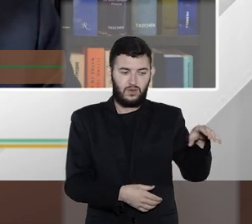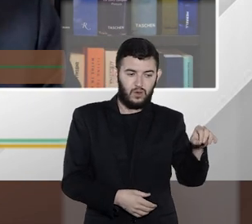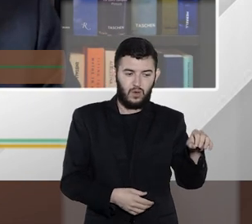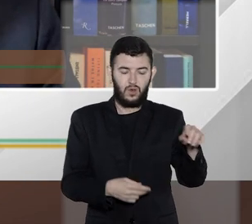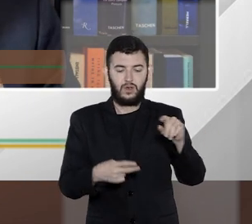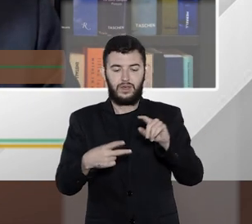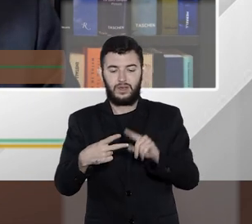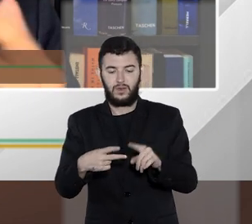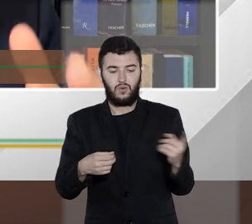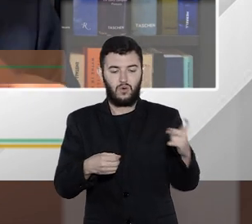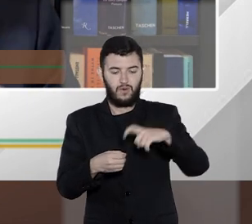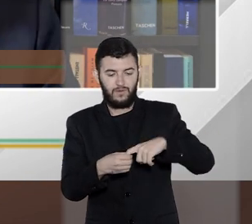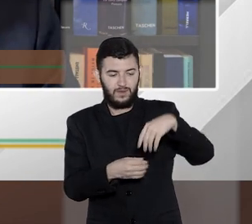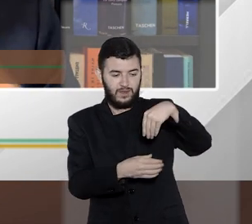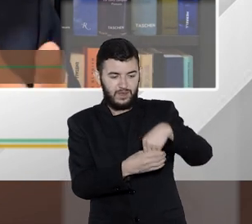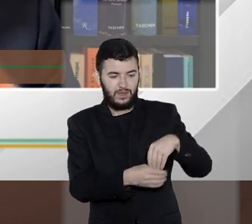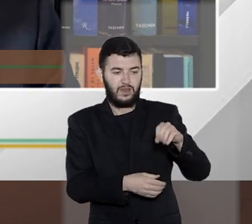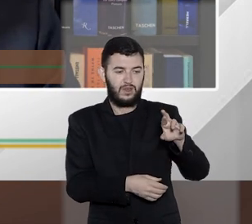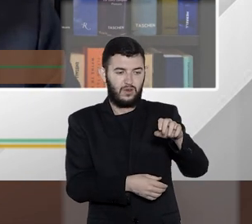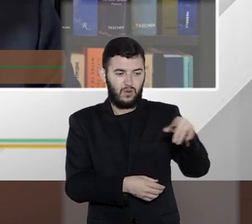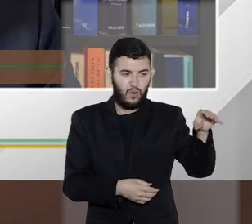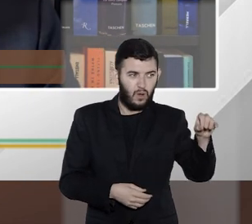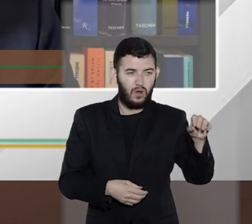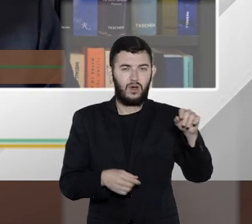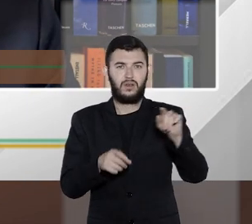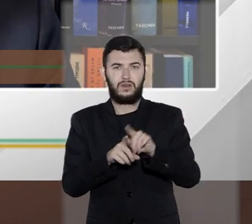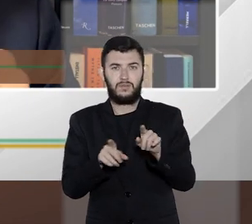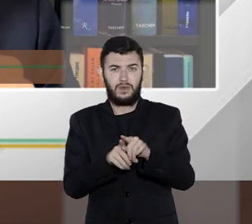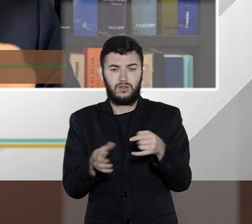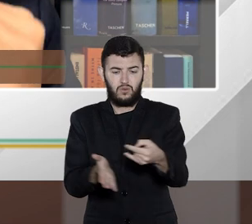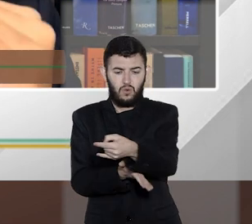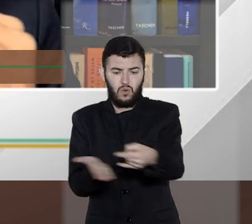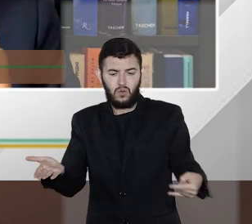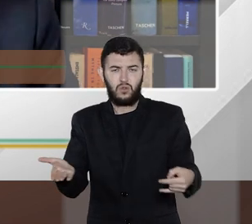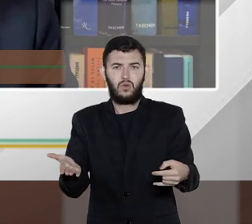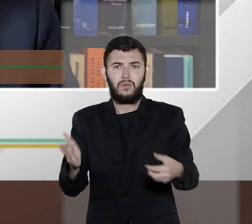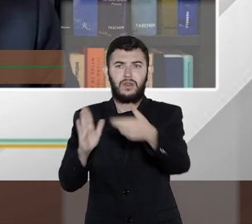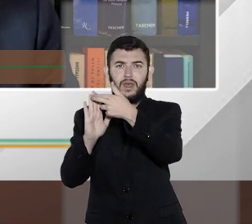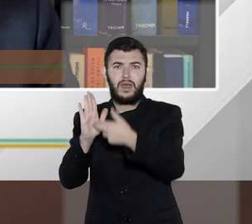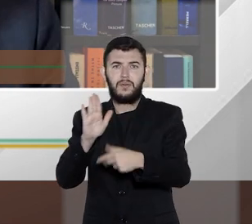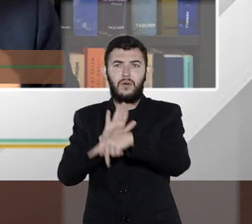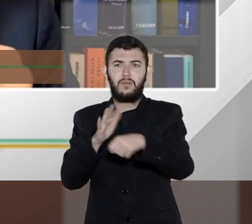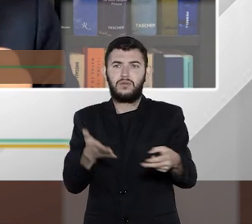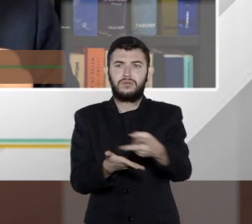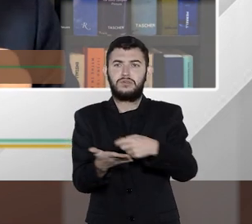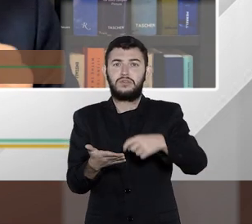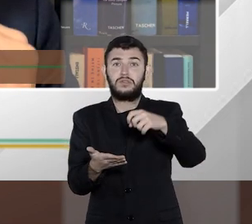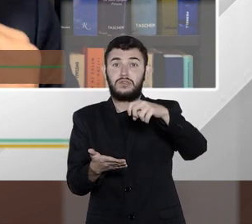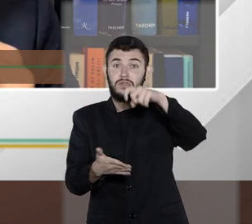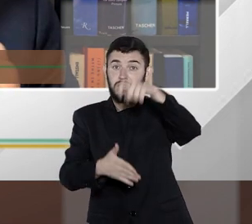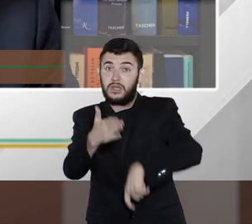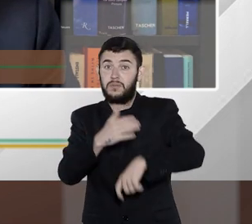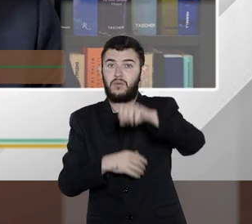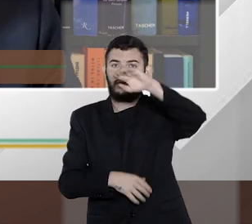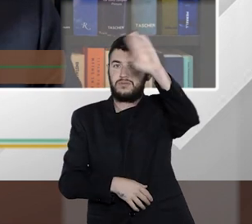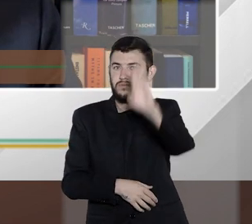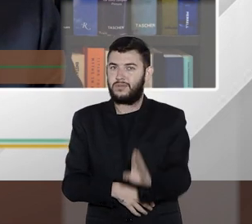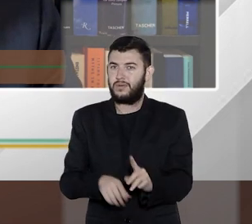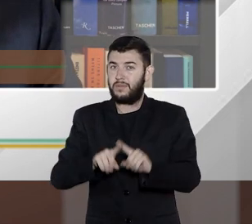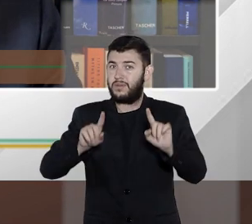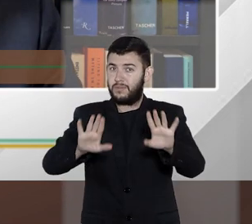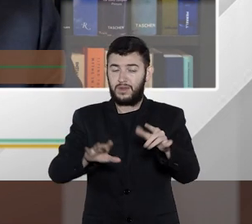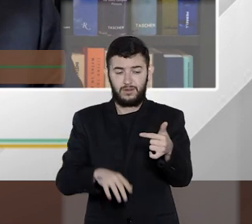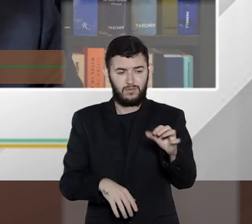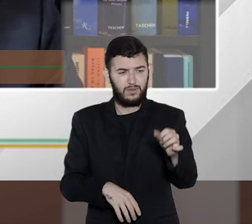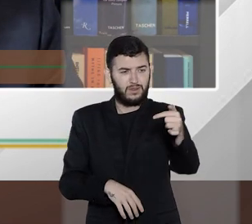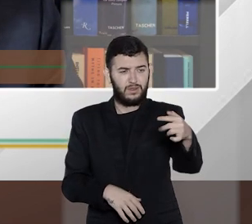submetidos ali ao artigo 198 199 do Código Tributário Nacional e desde 2017 o Brasil faz parte do Fórum Global